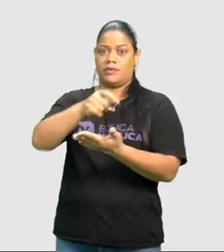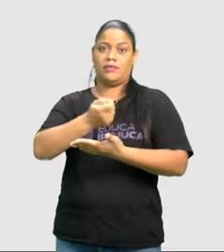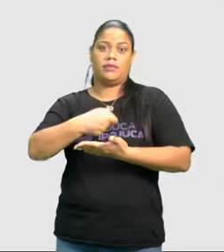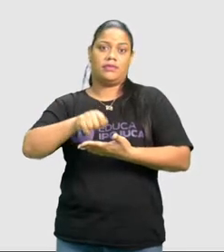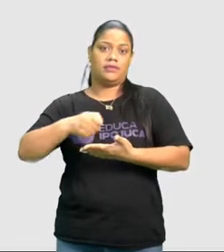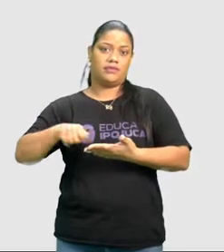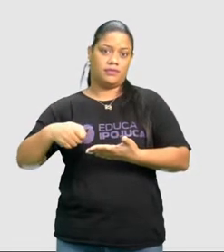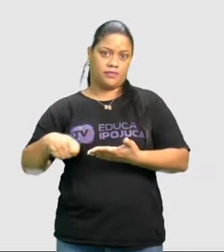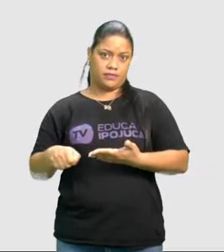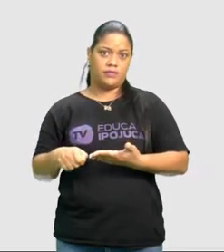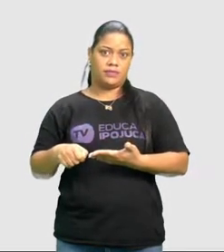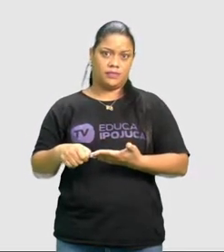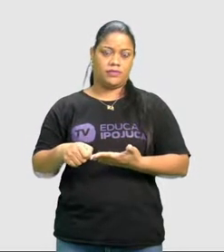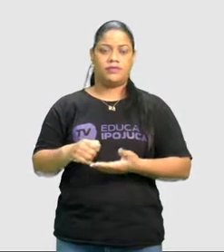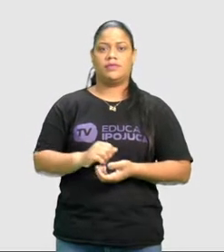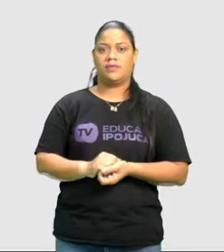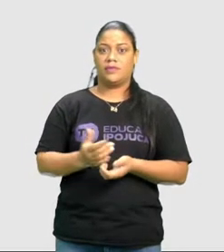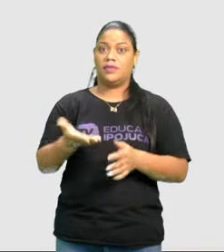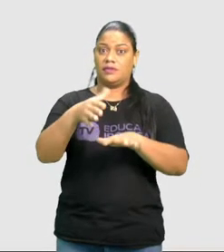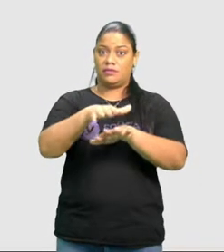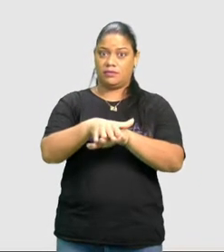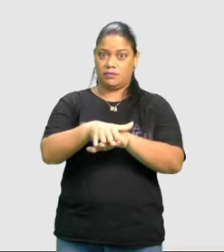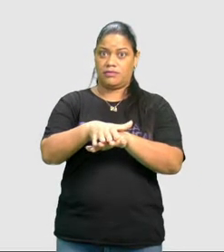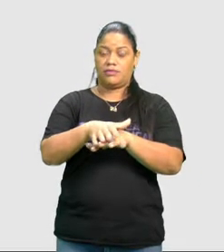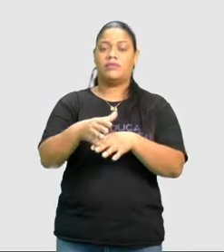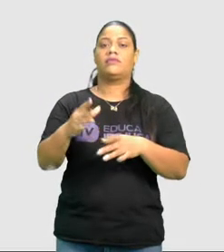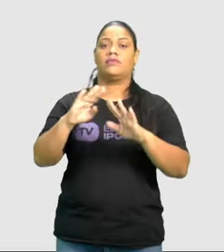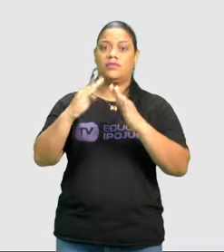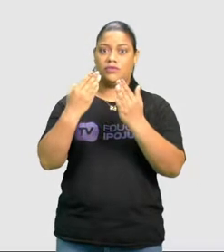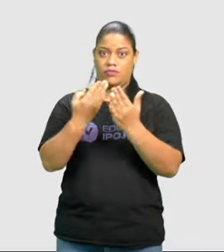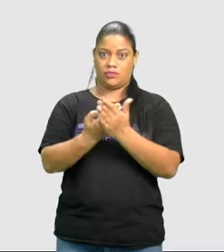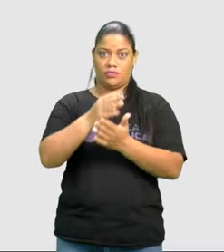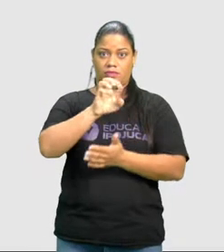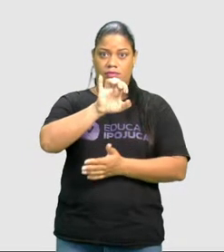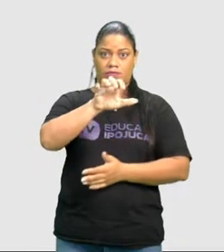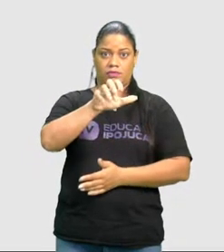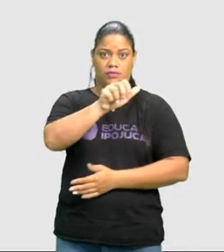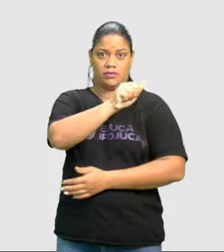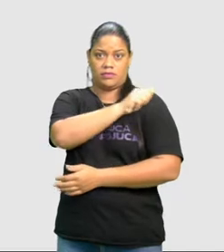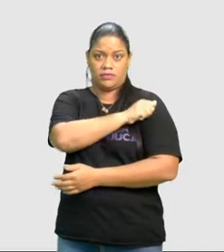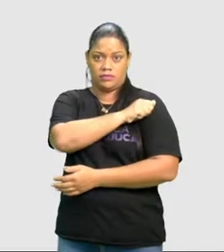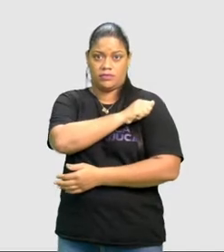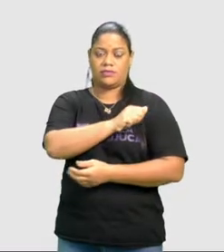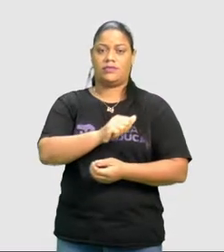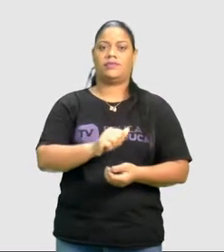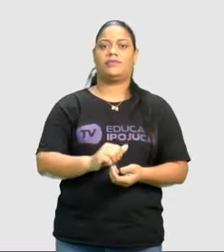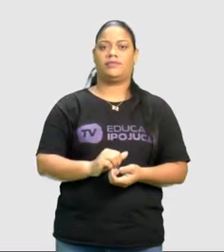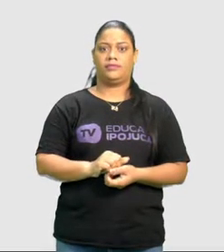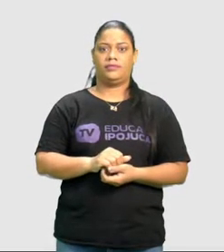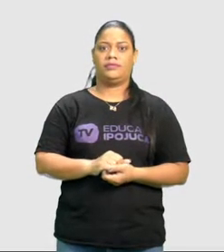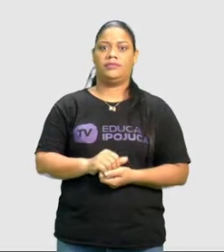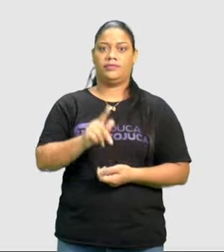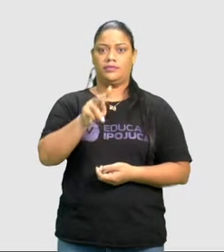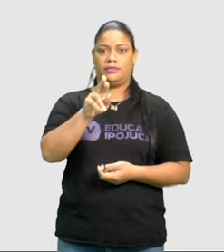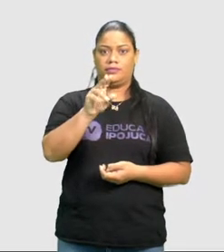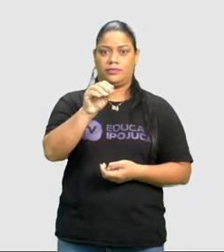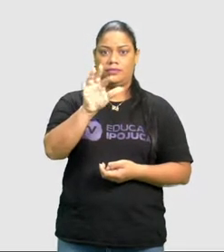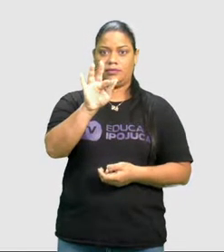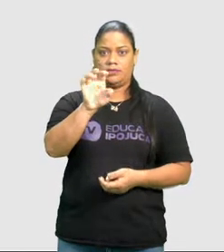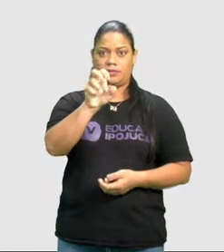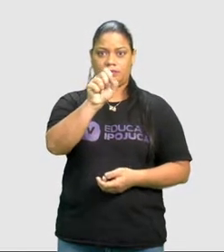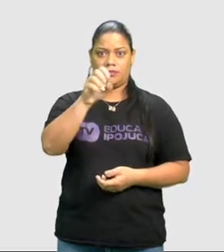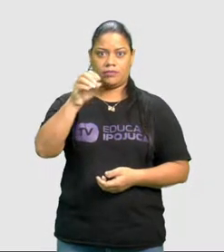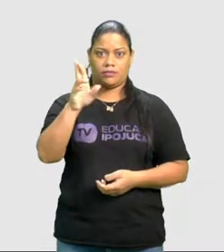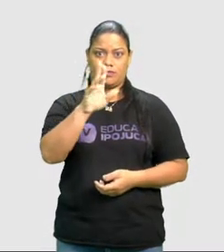escrever no Centro Municipal de Educação de Jovens e Adultos, professor doutor